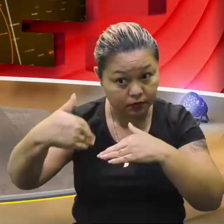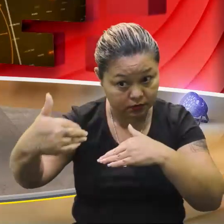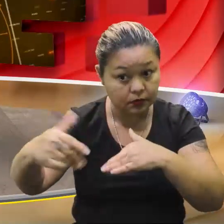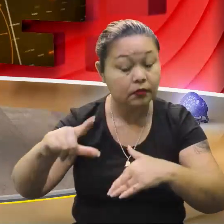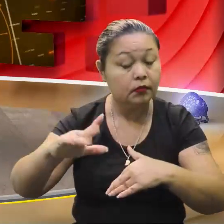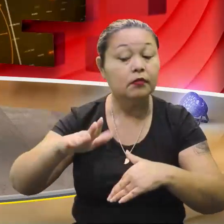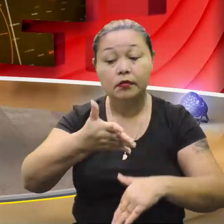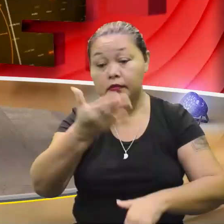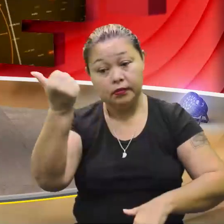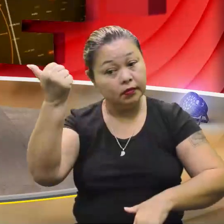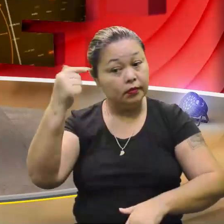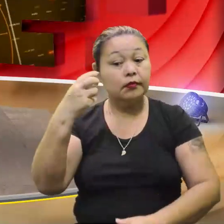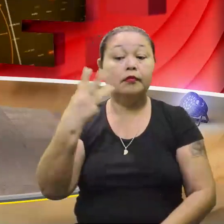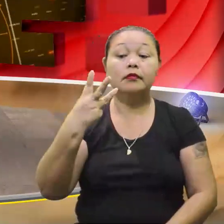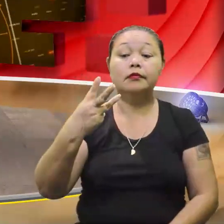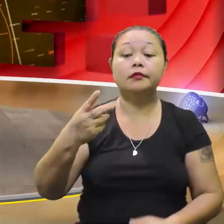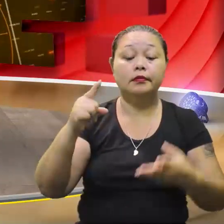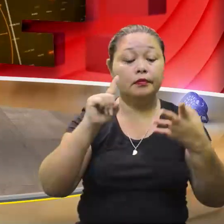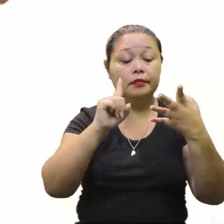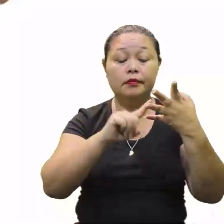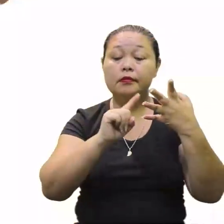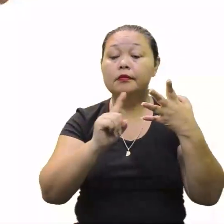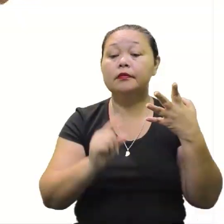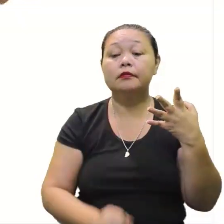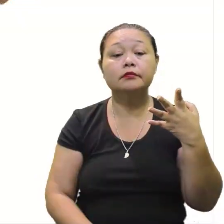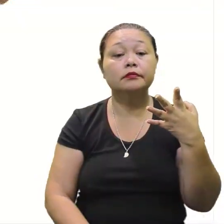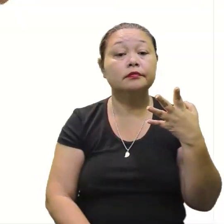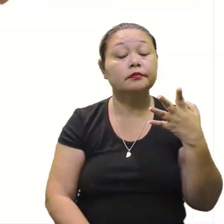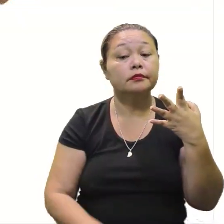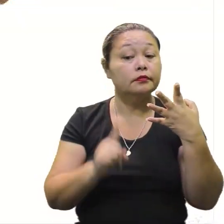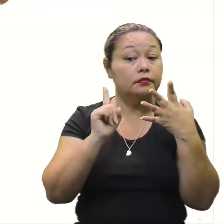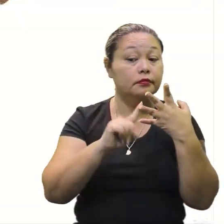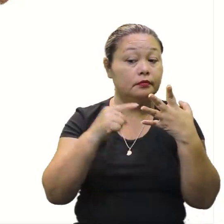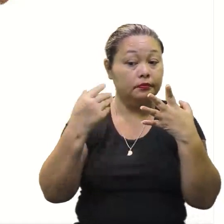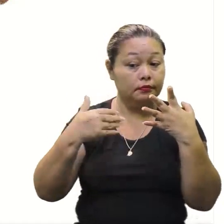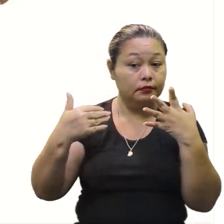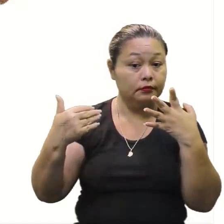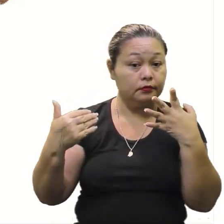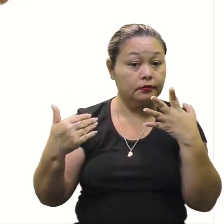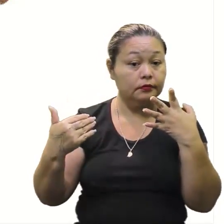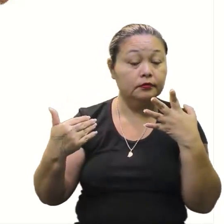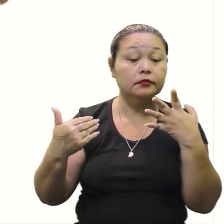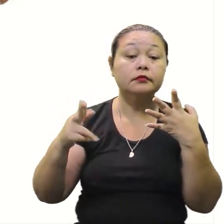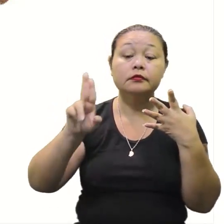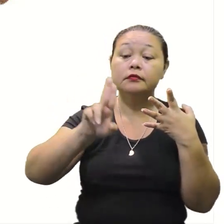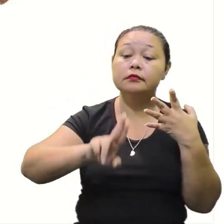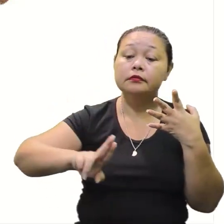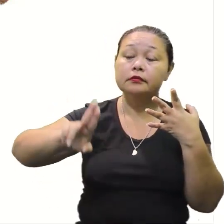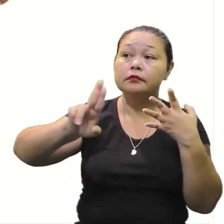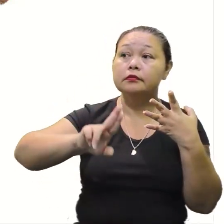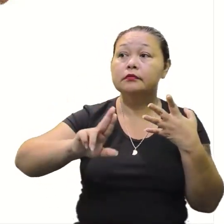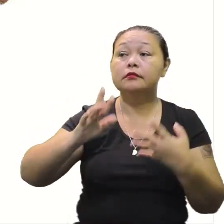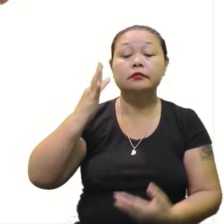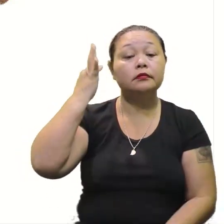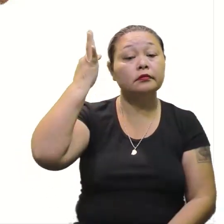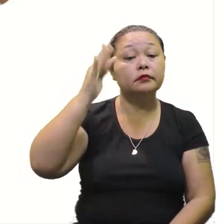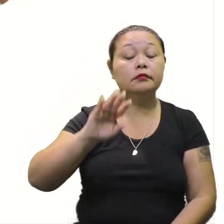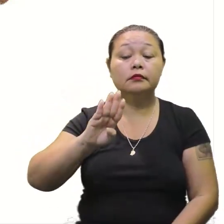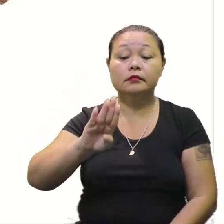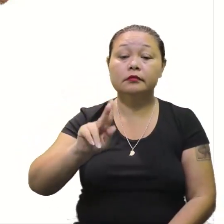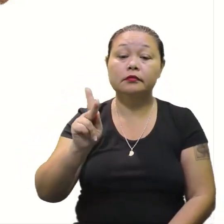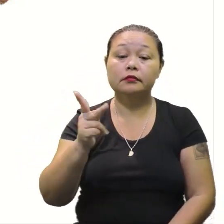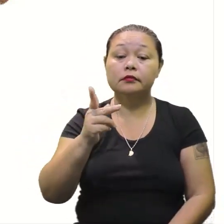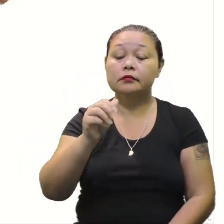tá? Então vamos lá, terceiro passo. No terceiro passo... Aplicar a